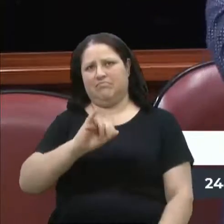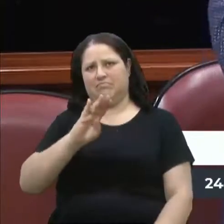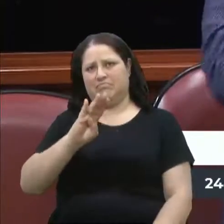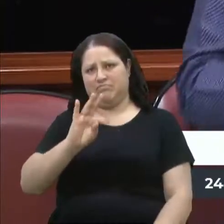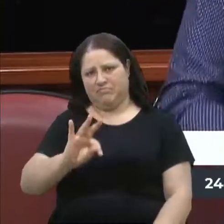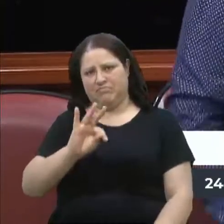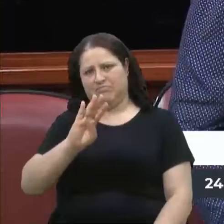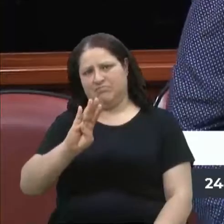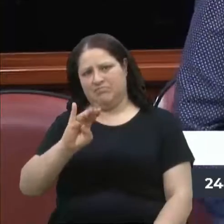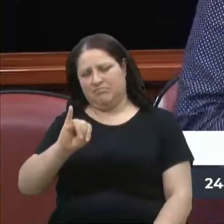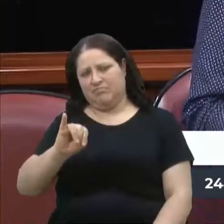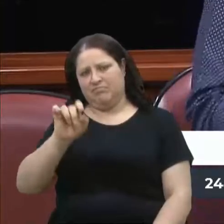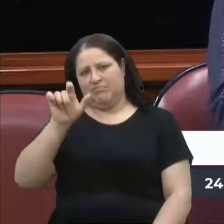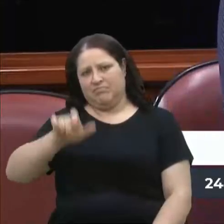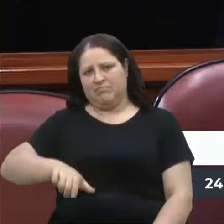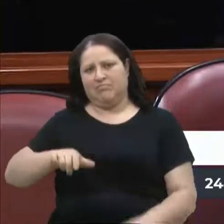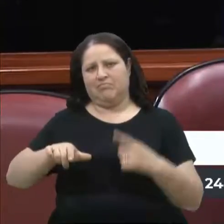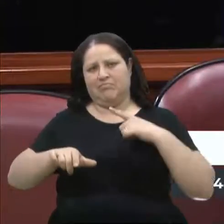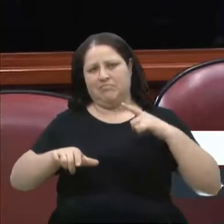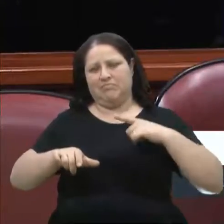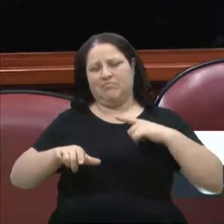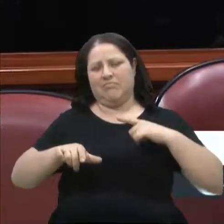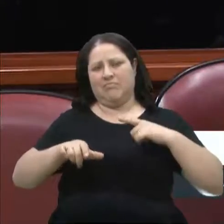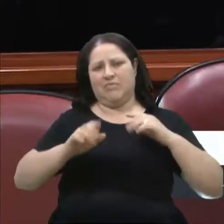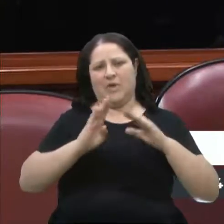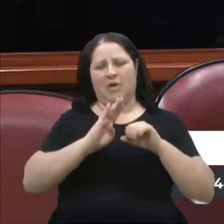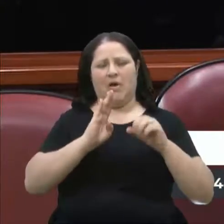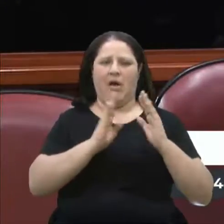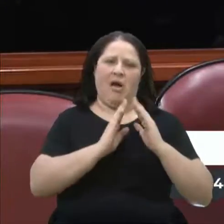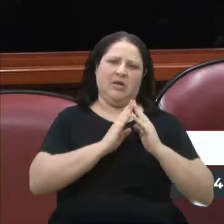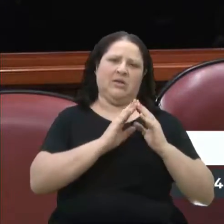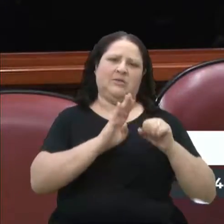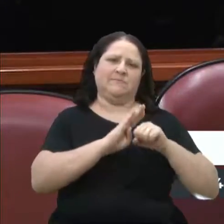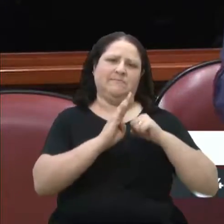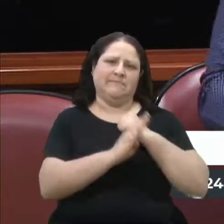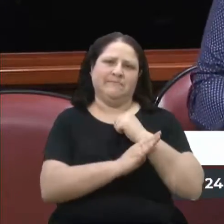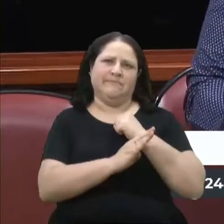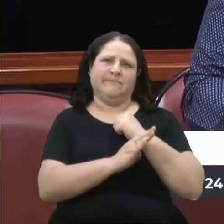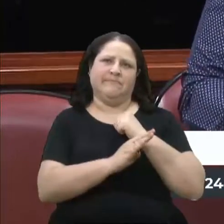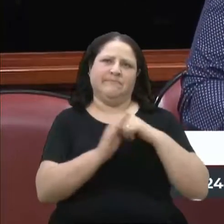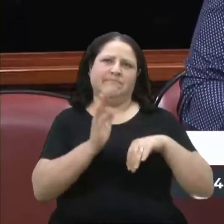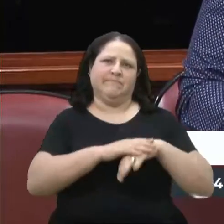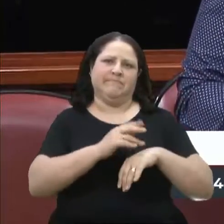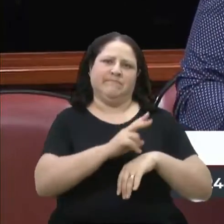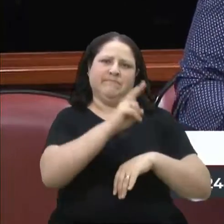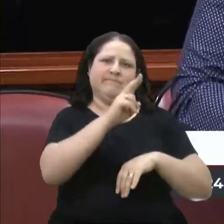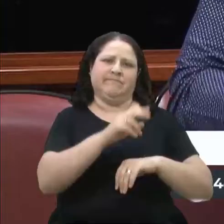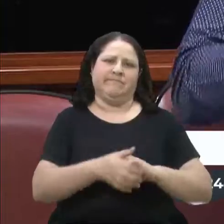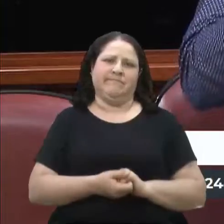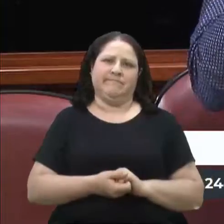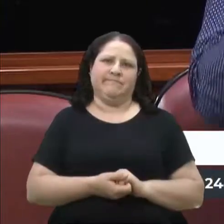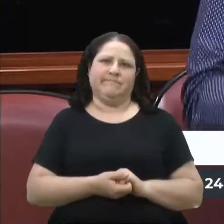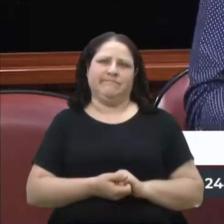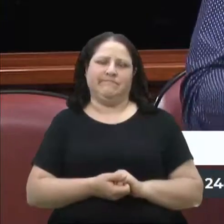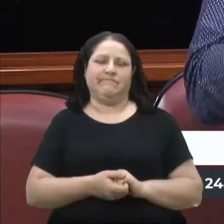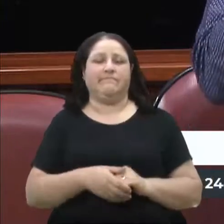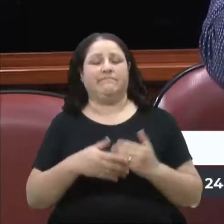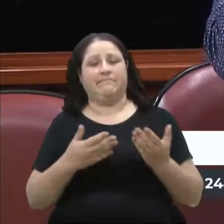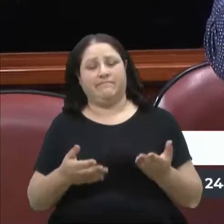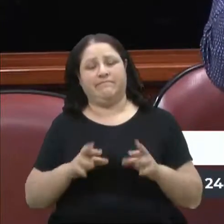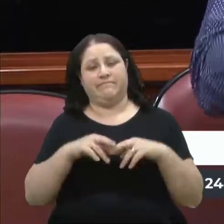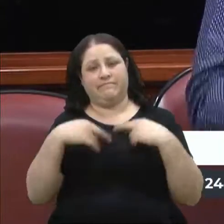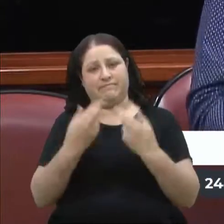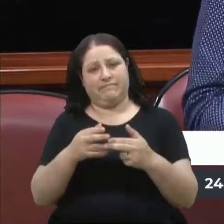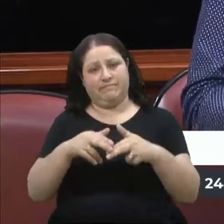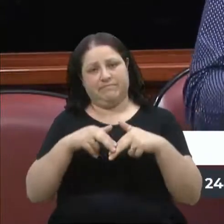alguém que tem uma propriedade num bairro mais valorizado, vamos dizer assim. Então, a reunião é para isso. Nós